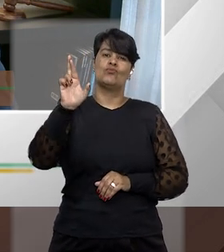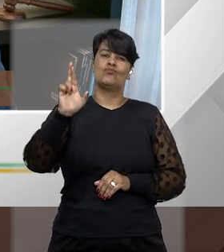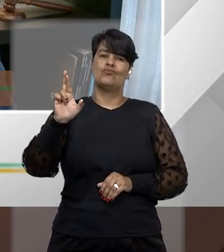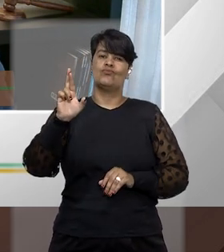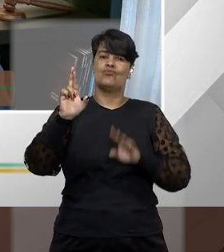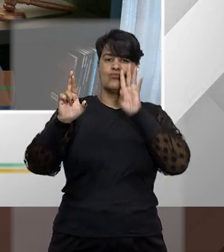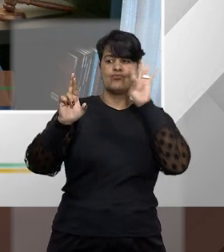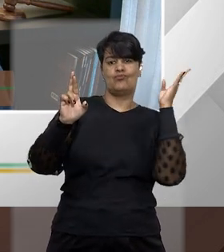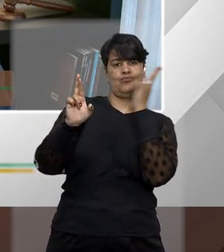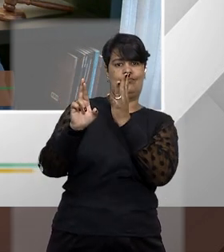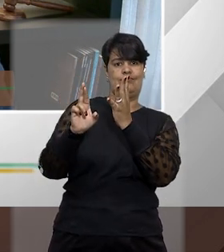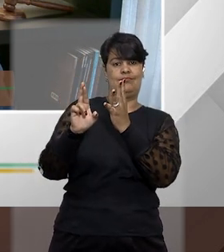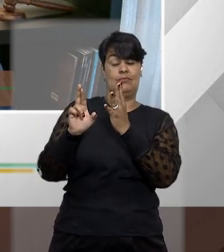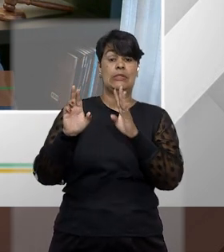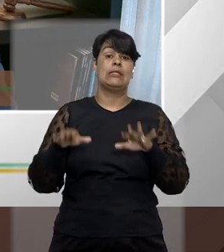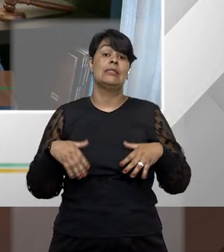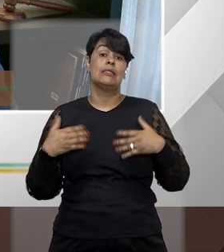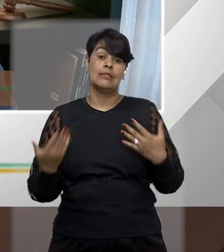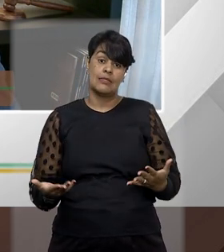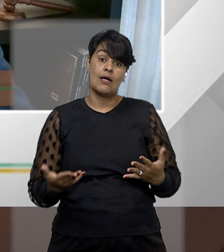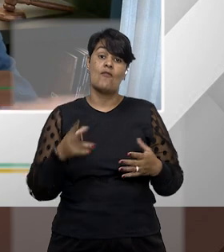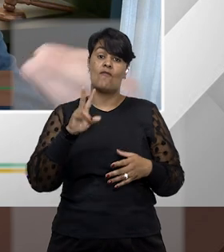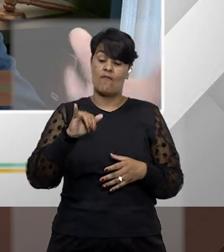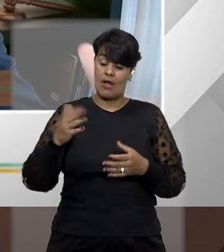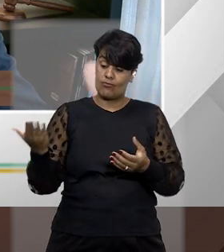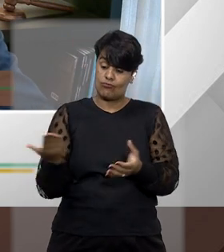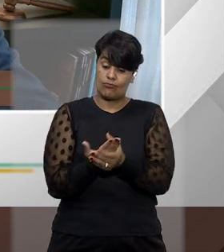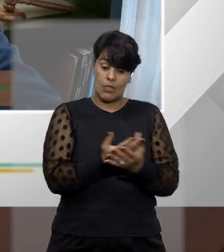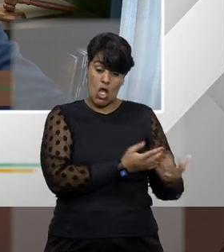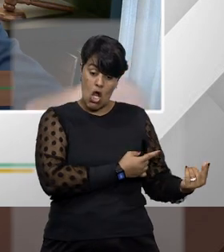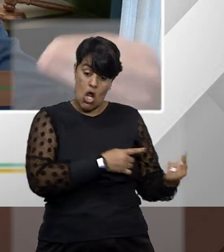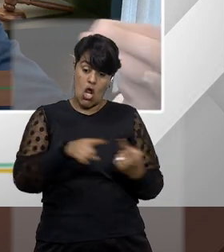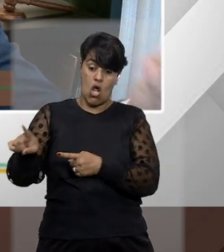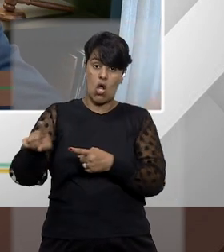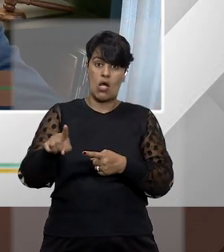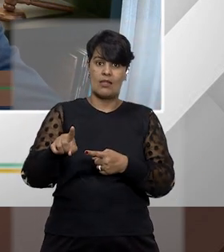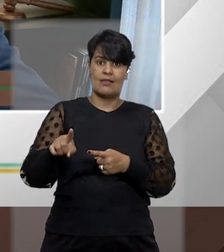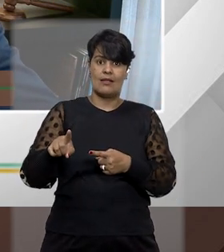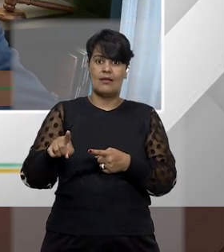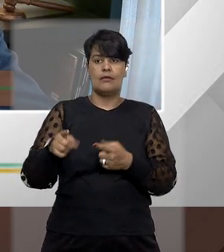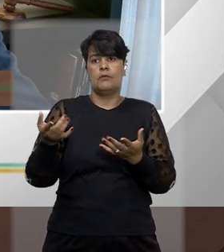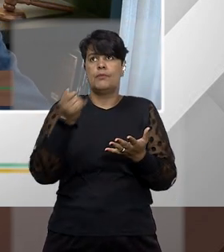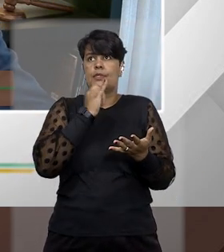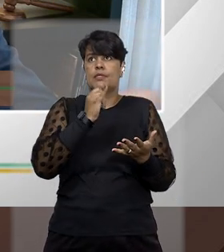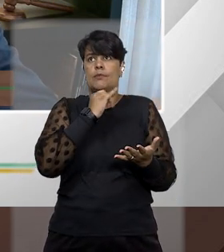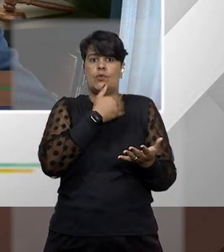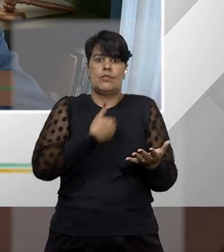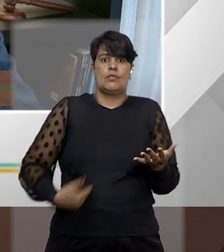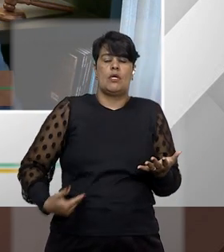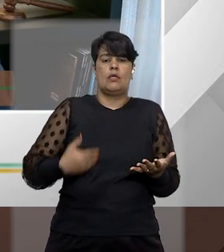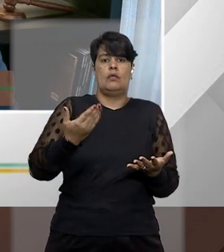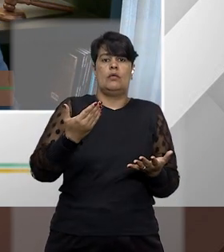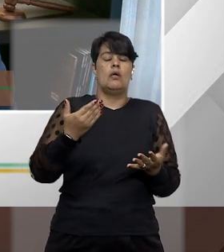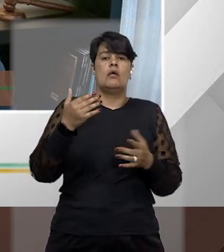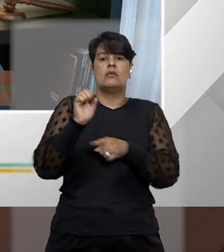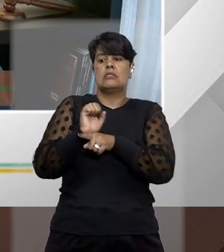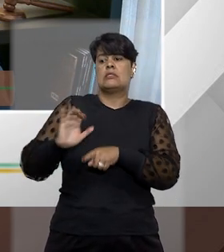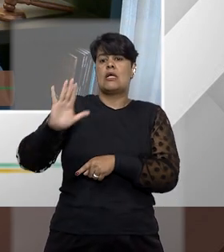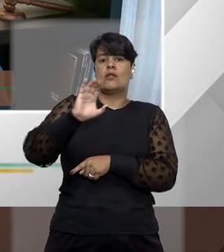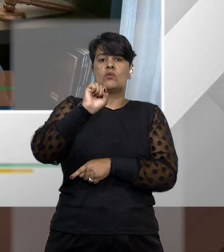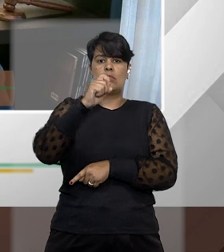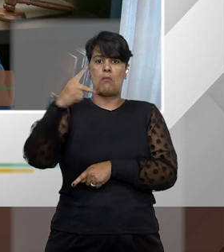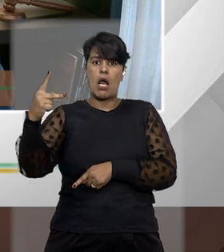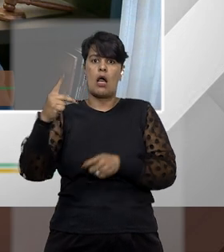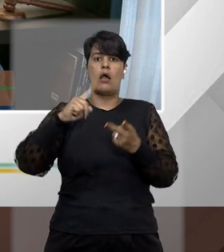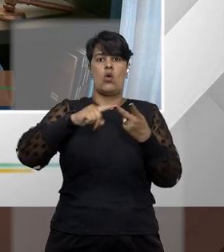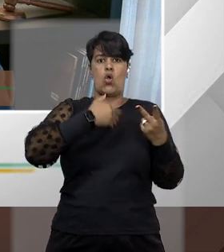se fosse numa ação de protegimento comum, a ação seria ajuizado contra o município, contra o Estado de São Paulo, contra a União, no mandato de